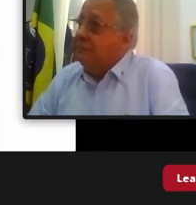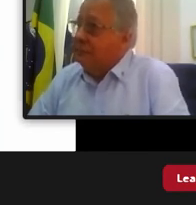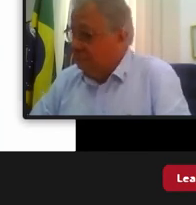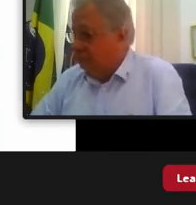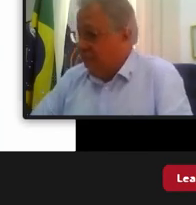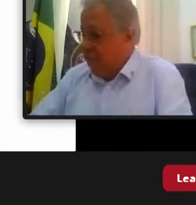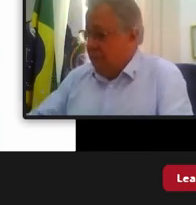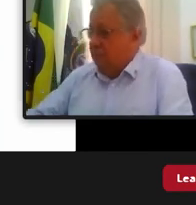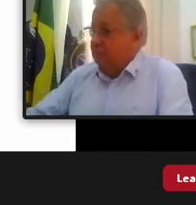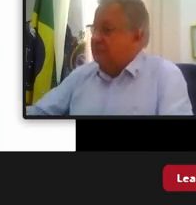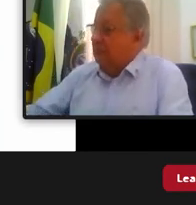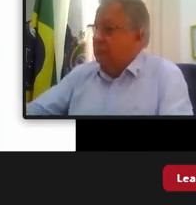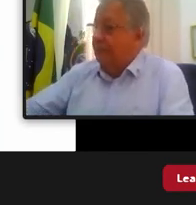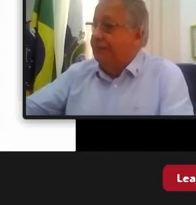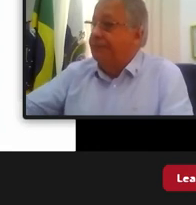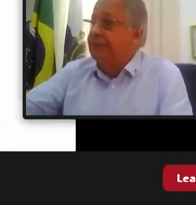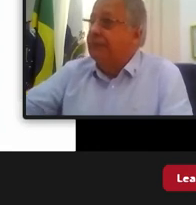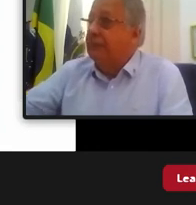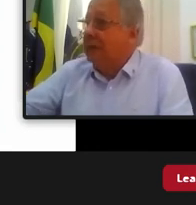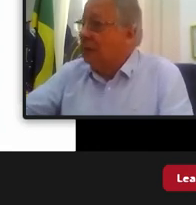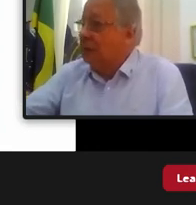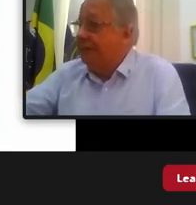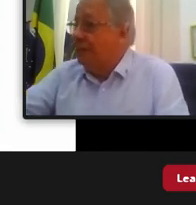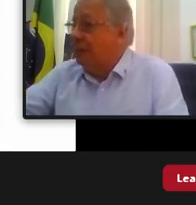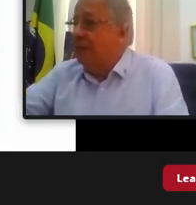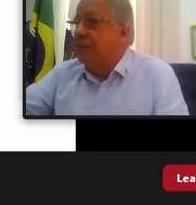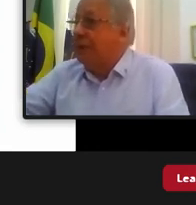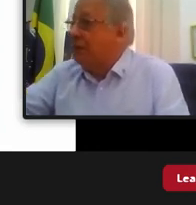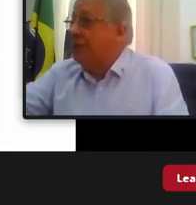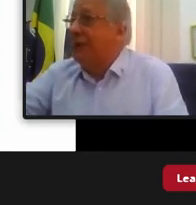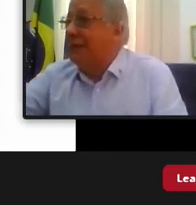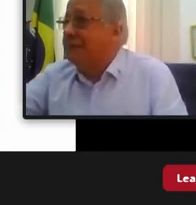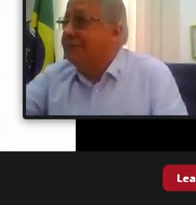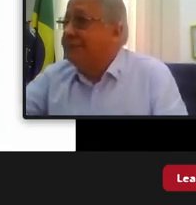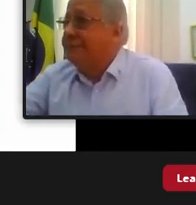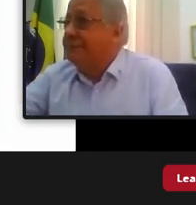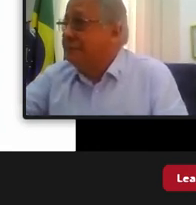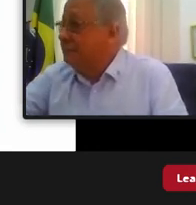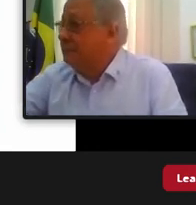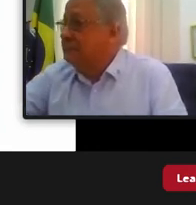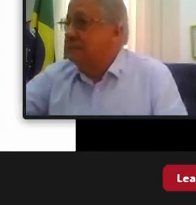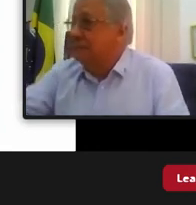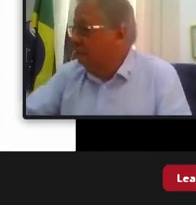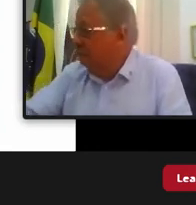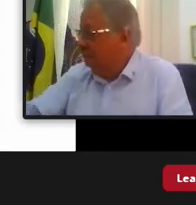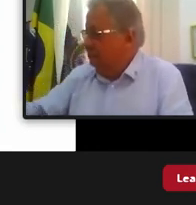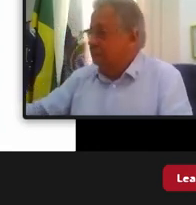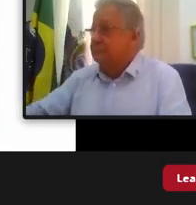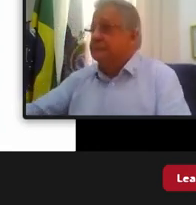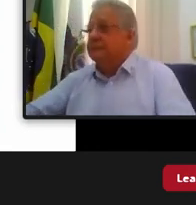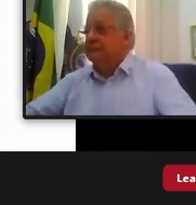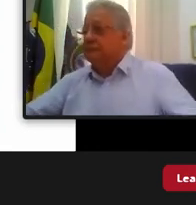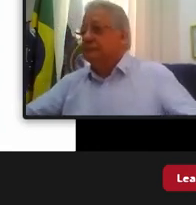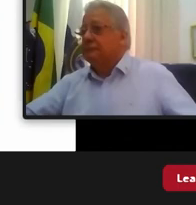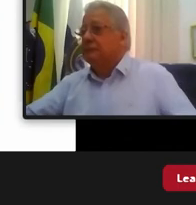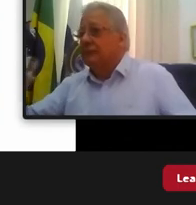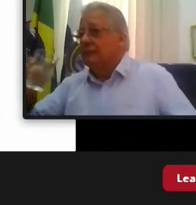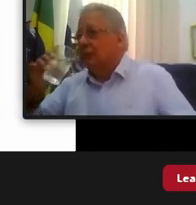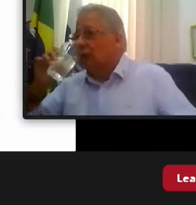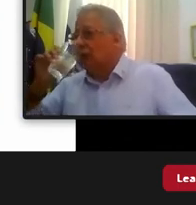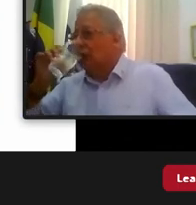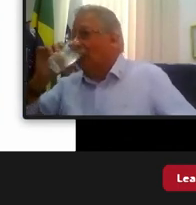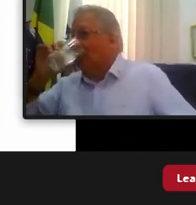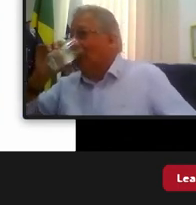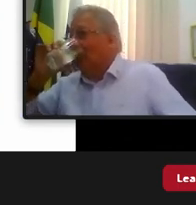cruzam mas eles eles tem eles não tem um paralelo eles não ficam num duto só em um instante entendeu eles vão em